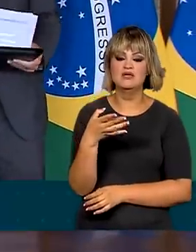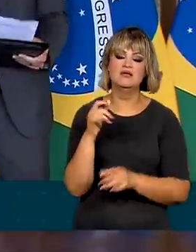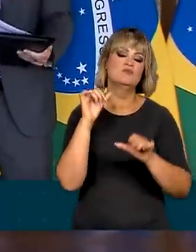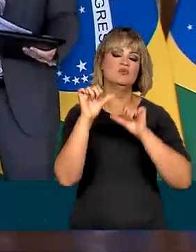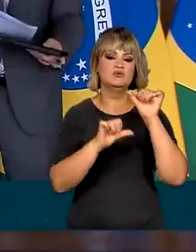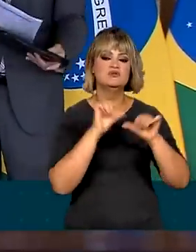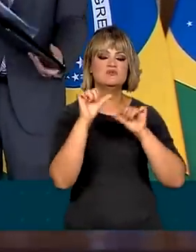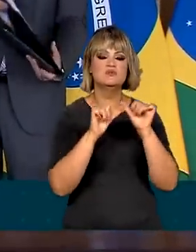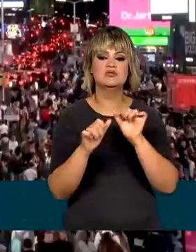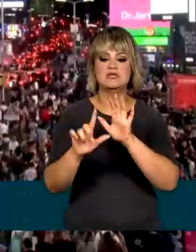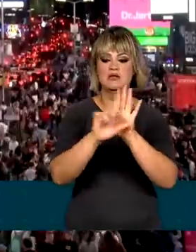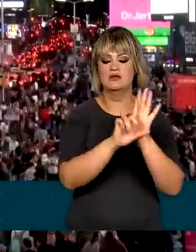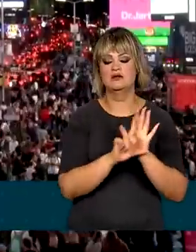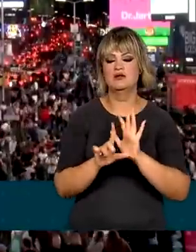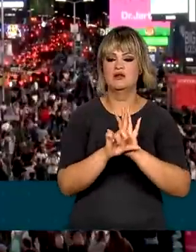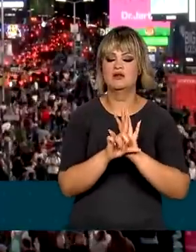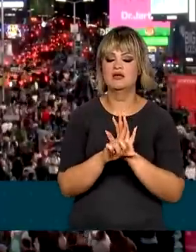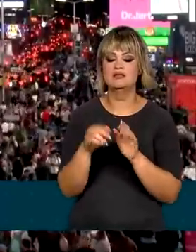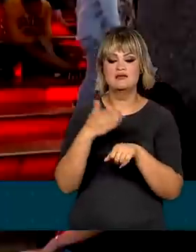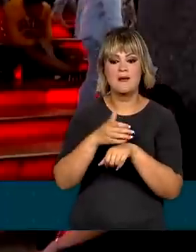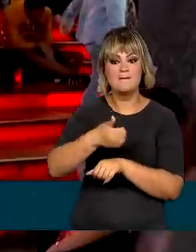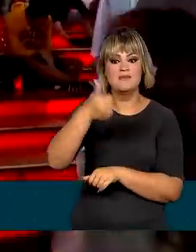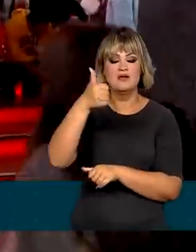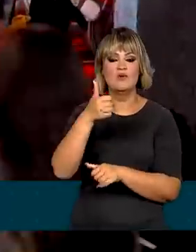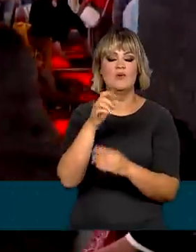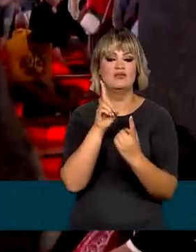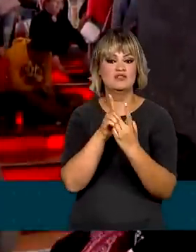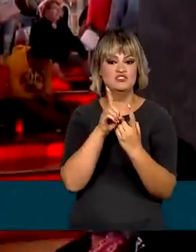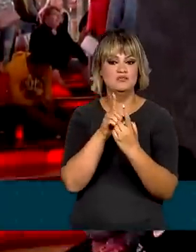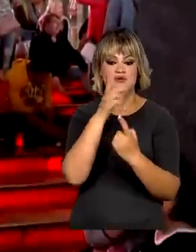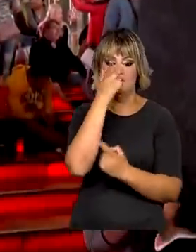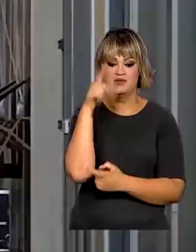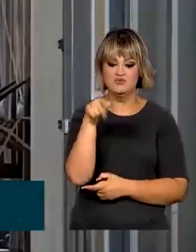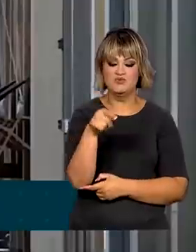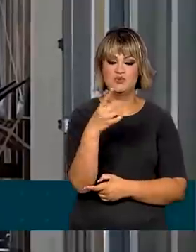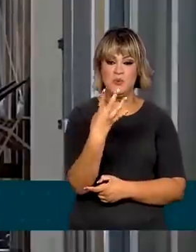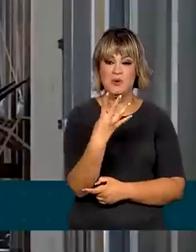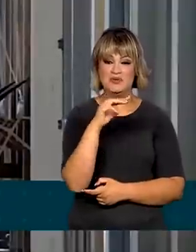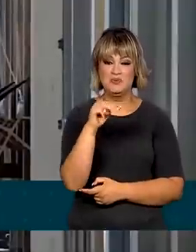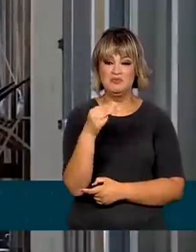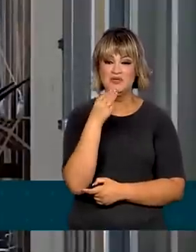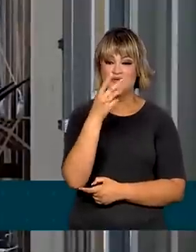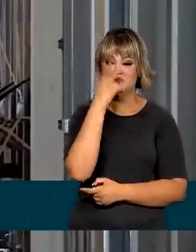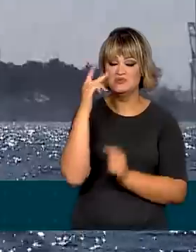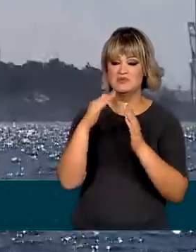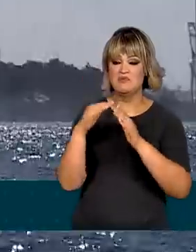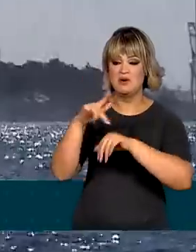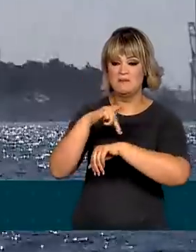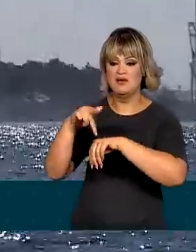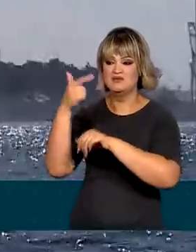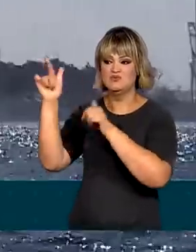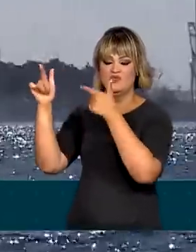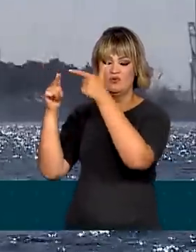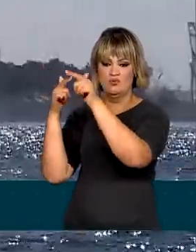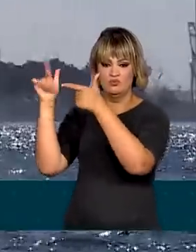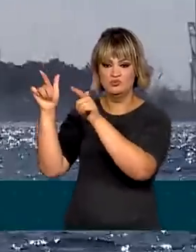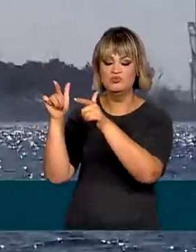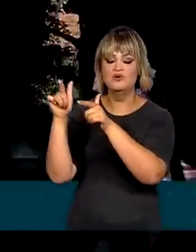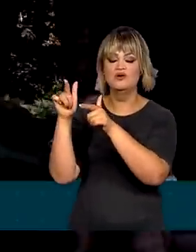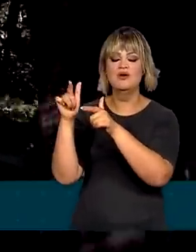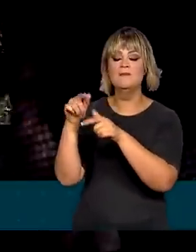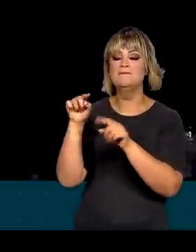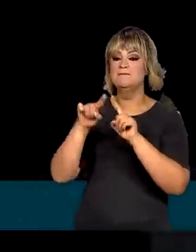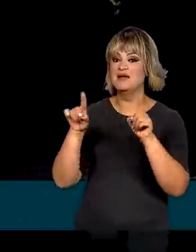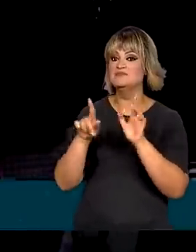mudanças nas leis e aperfeiçoar o atendimento aos mais de 4,4 milhões de brasileiros que vivem fora do país,